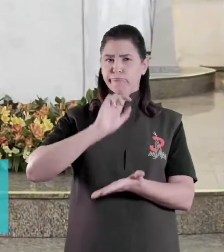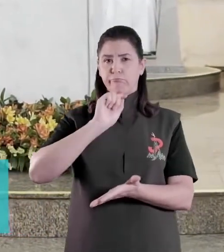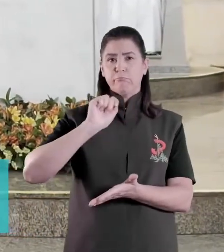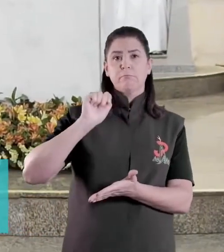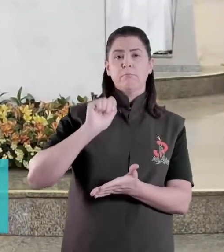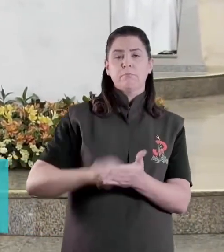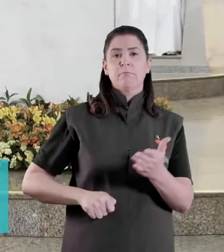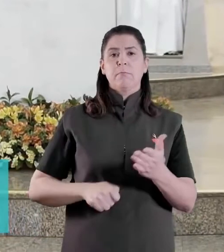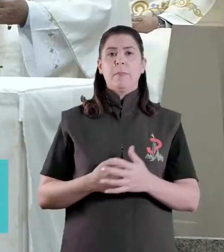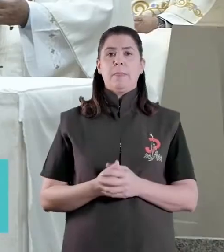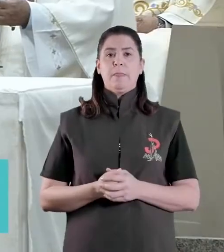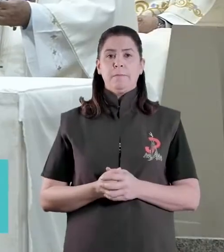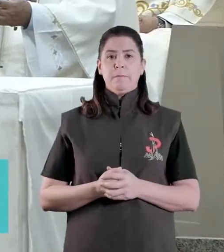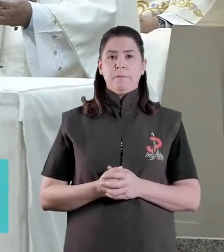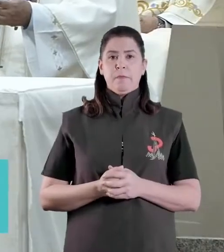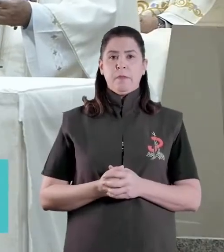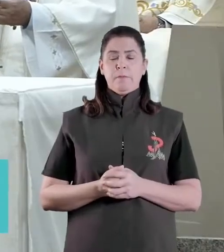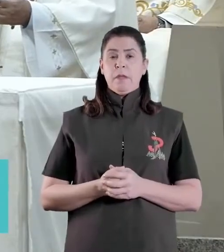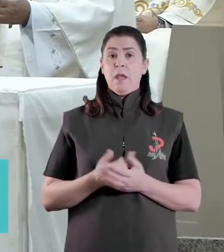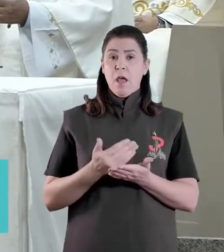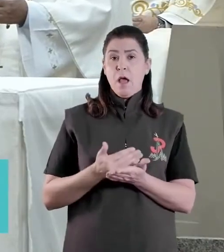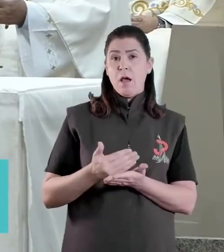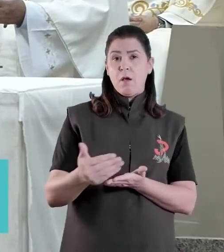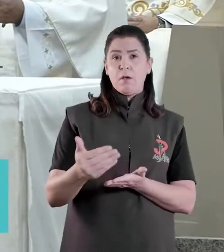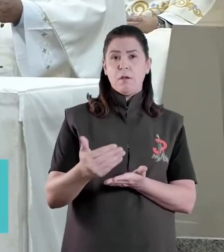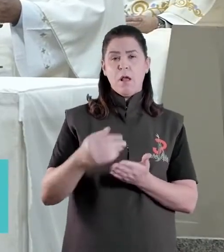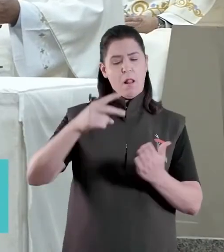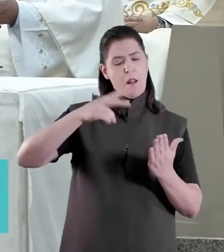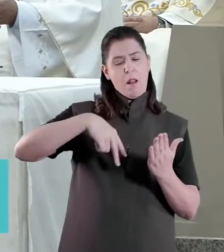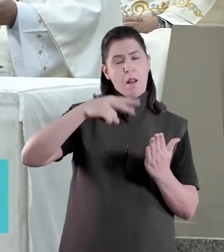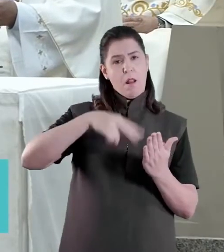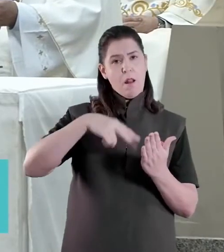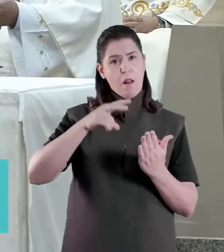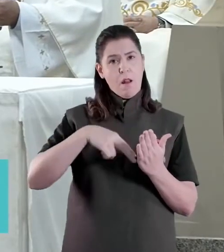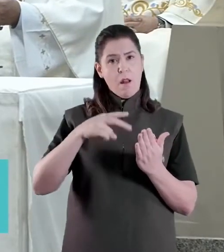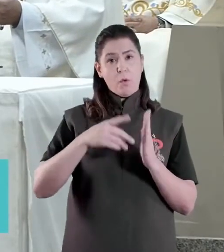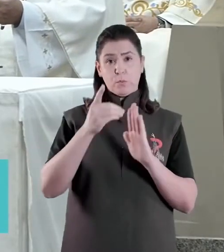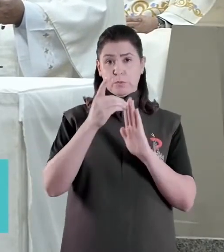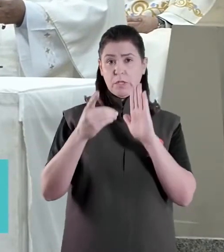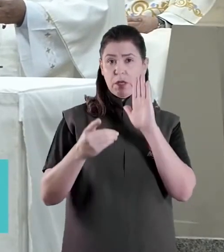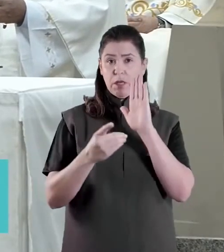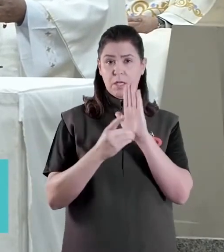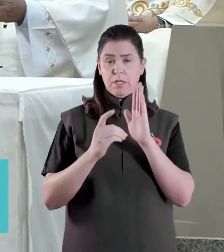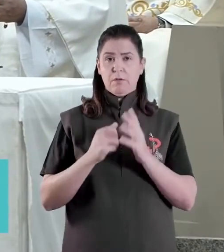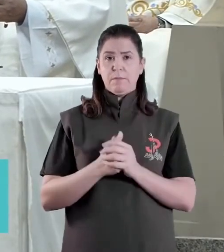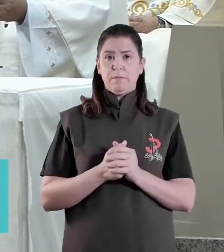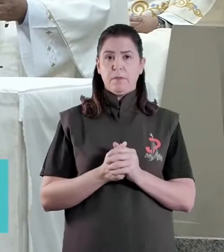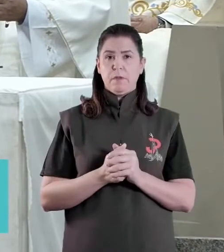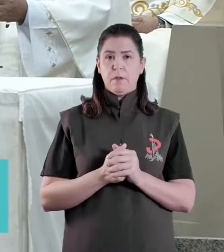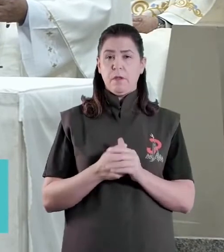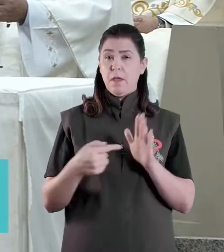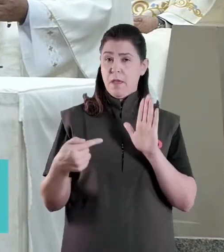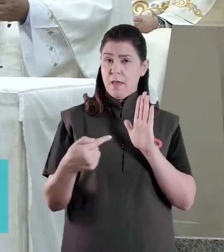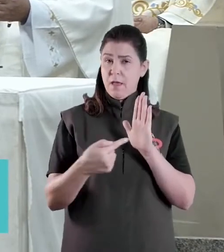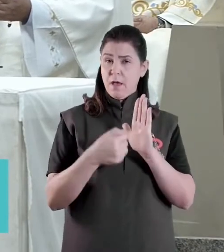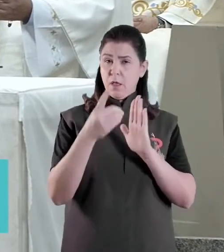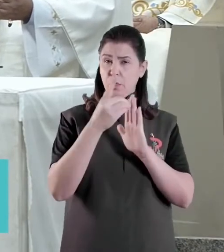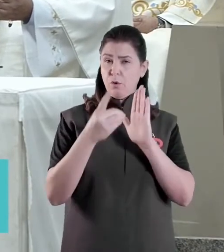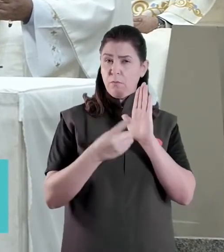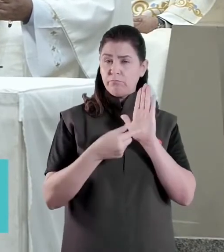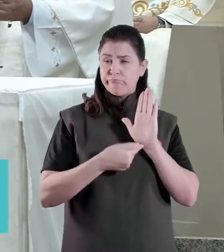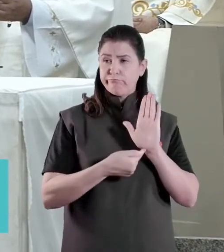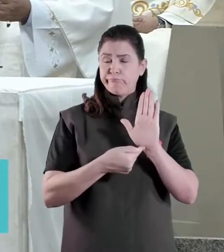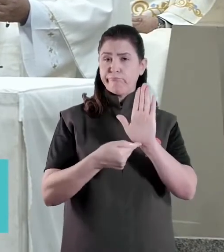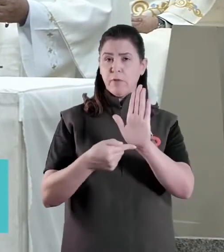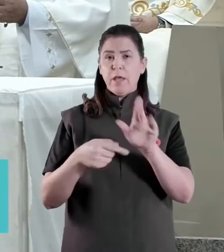Em seguida, leu-se o referido decreto. De imediato, alguns